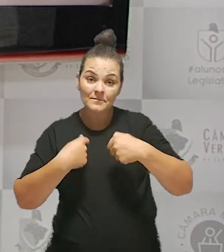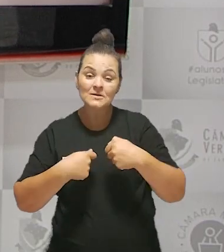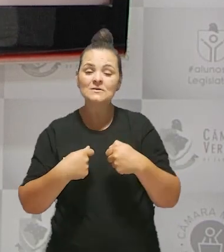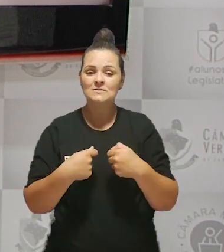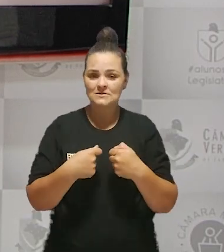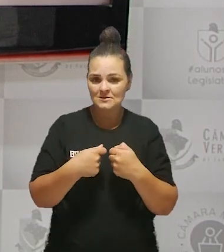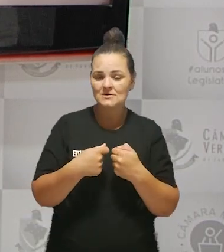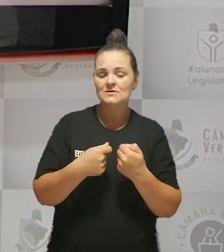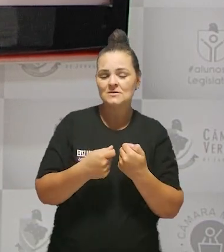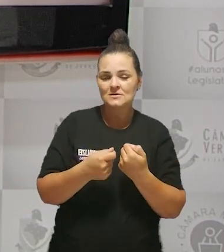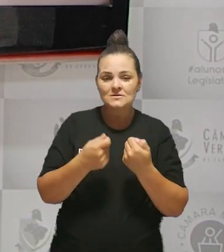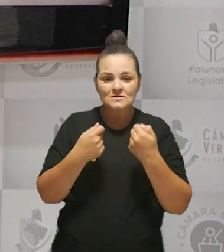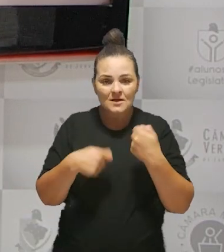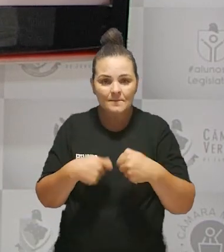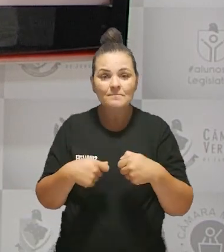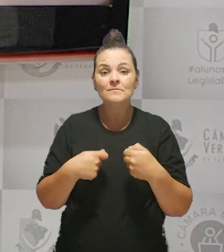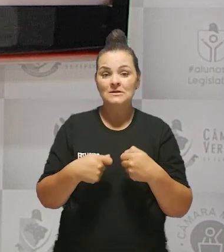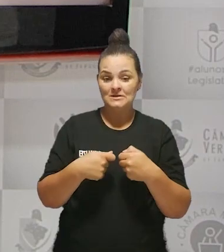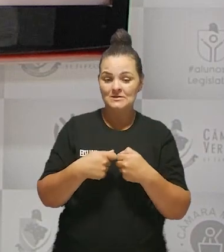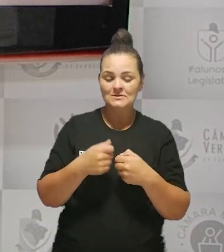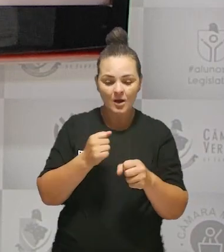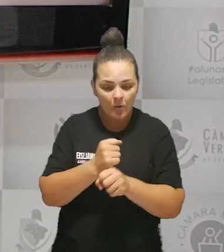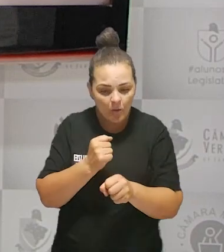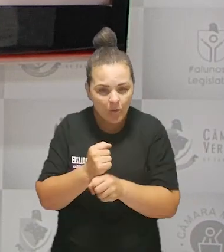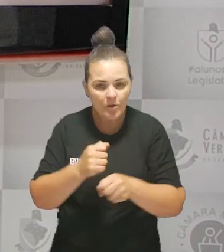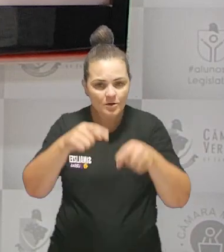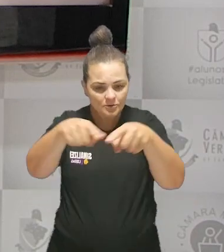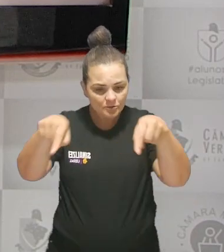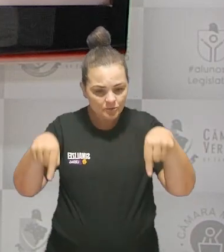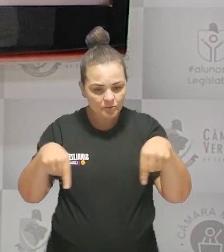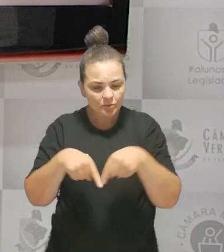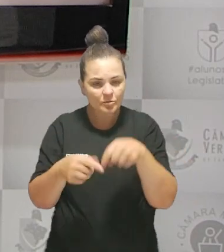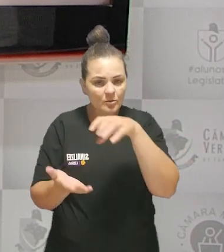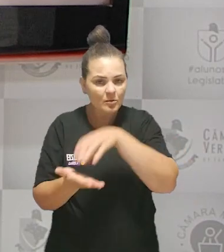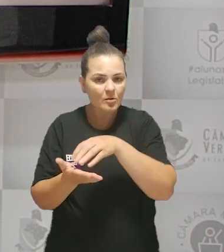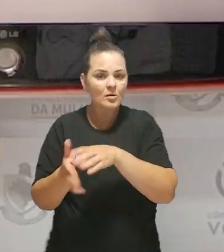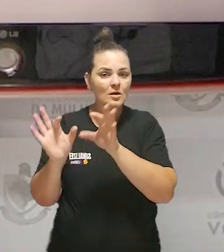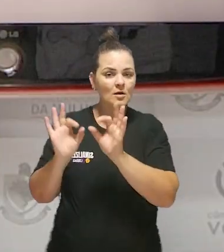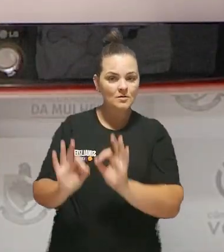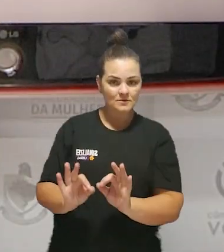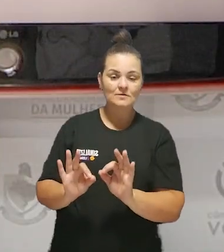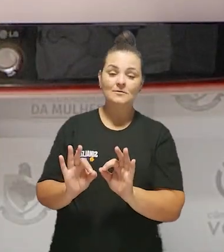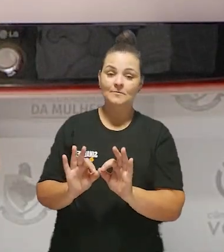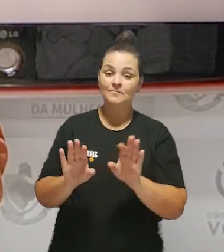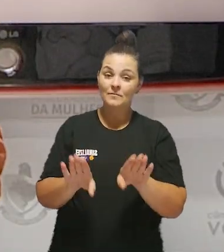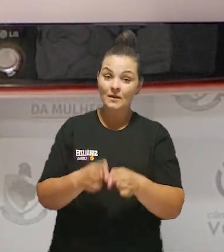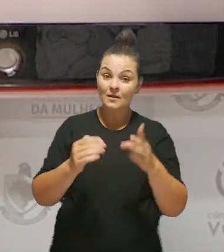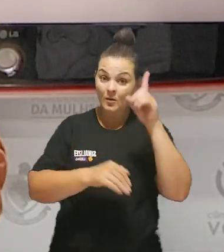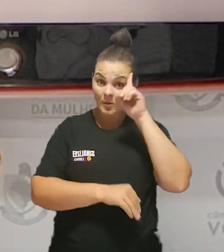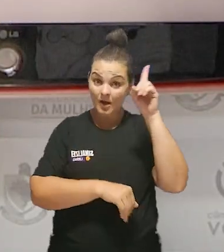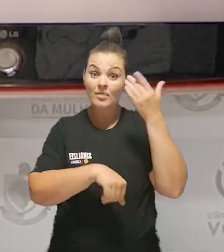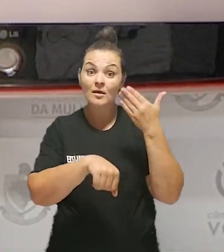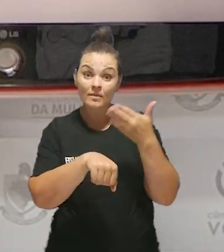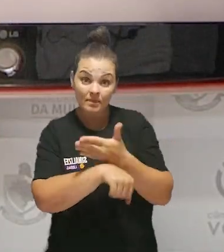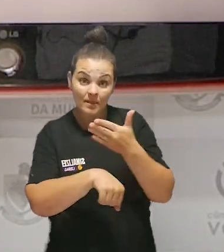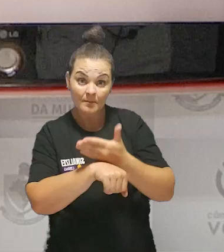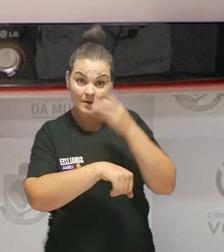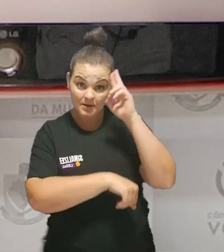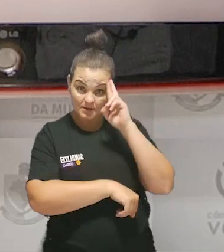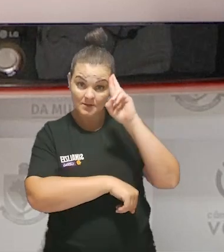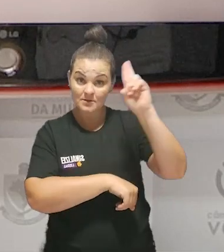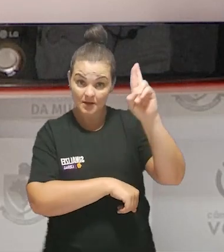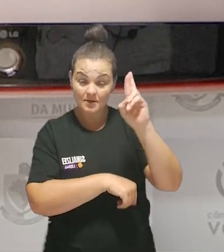necessidade de alocação de recursos para a construção de um espaço adequado. A data para a participação da